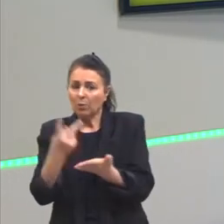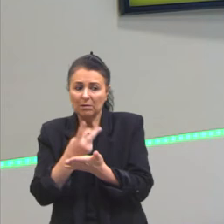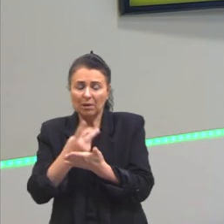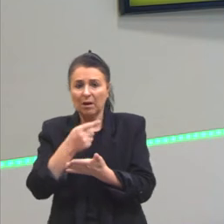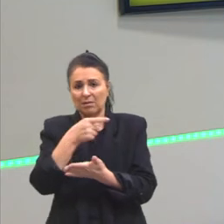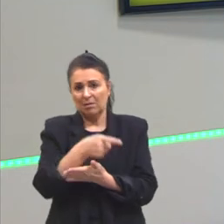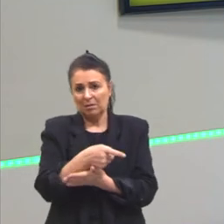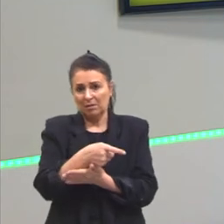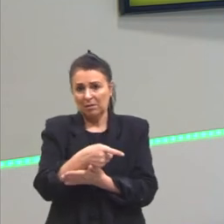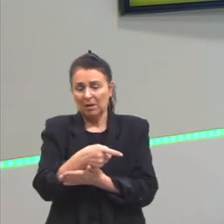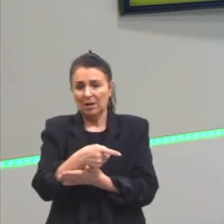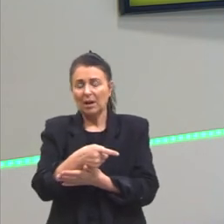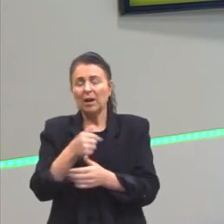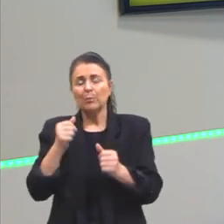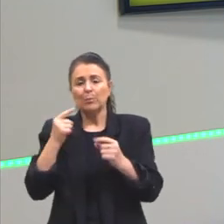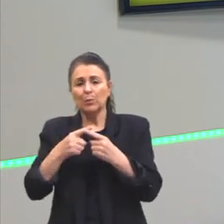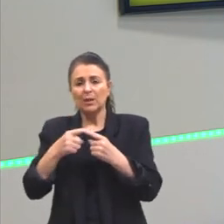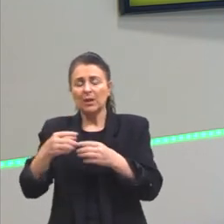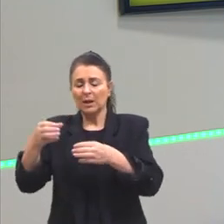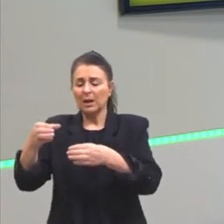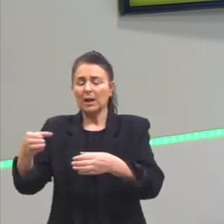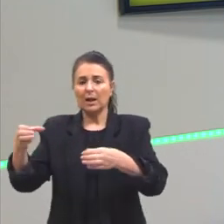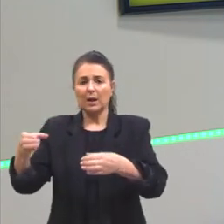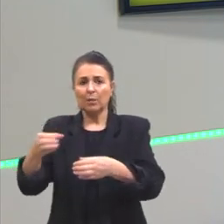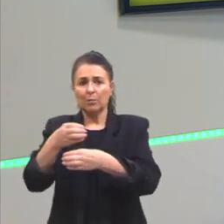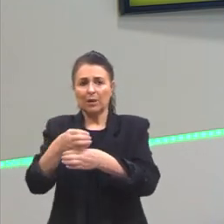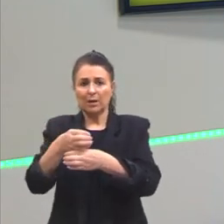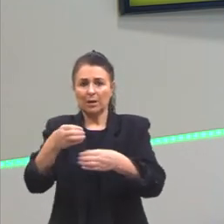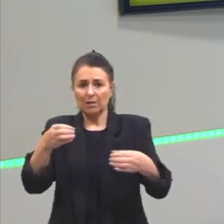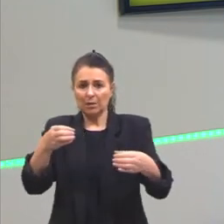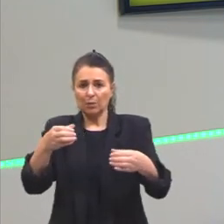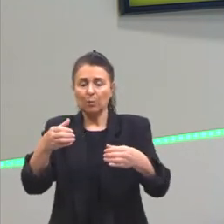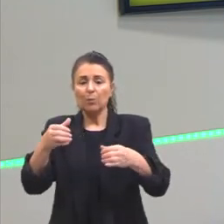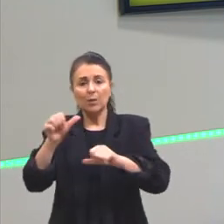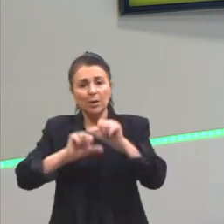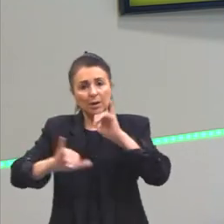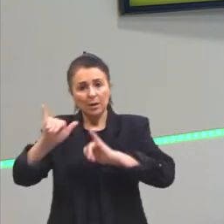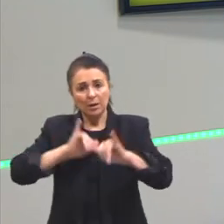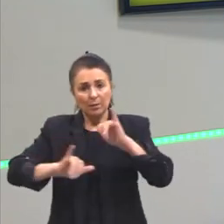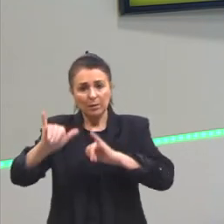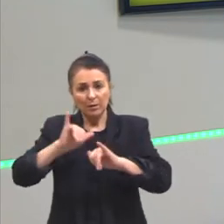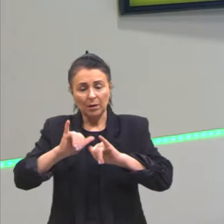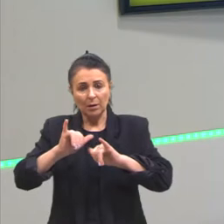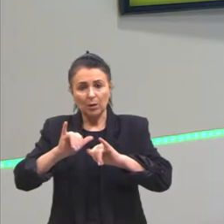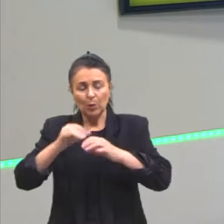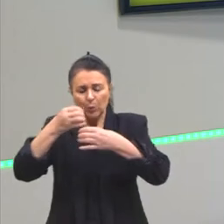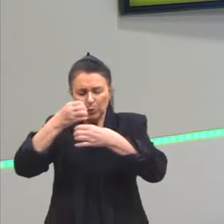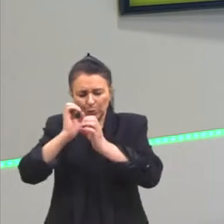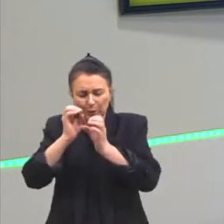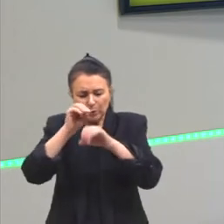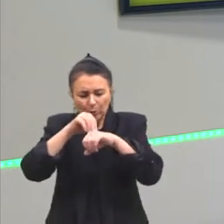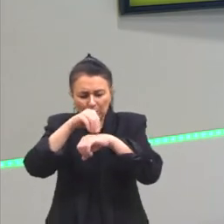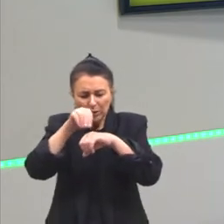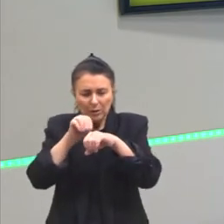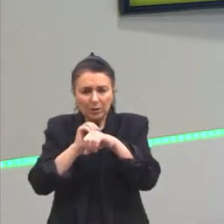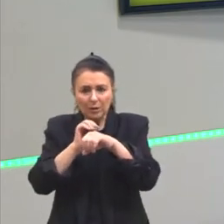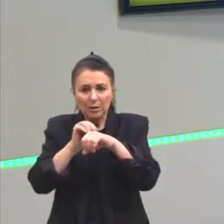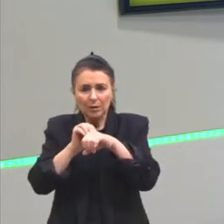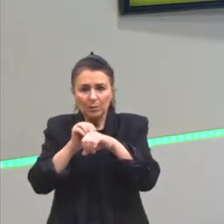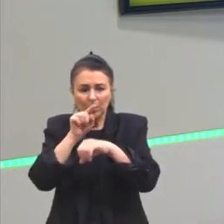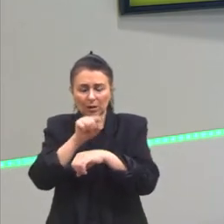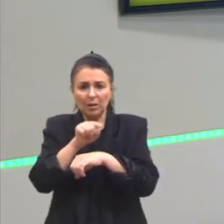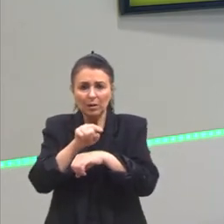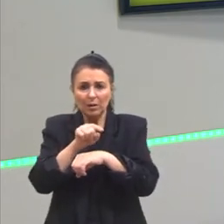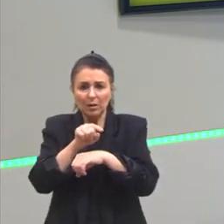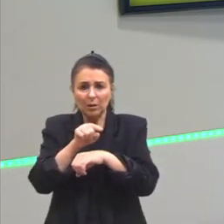que é uma reação química. Os micro-organismos acabaram deteriorando aquele alimento, por que? Porque está fazendo uma temperatura maravilhosa para eles, 40